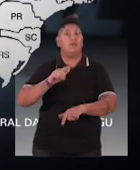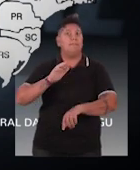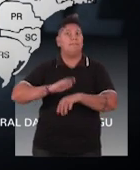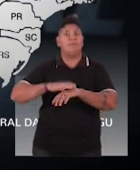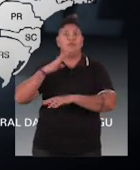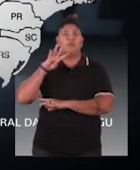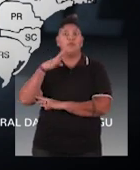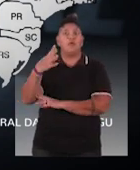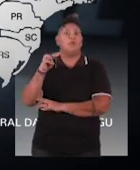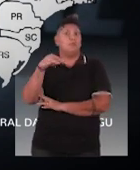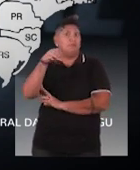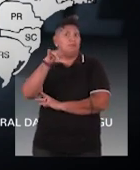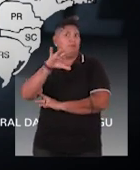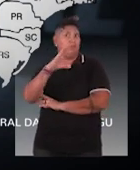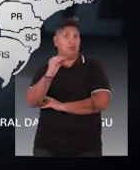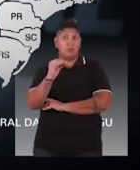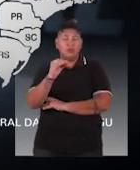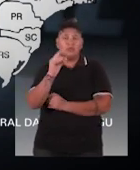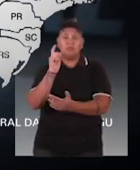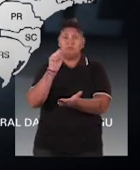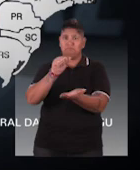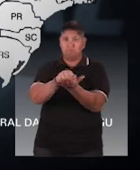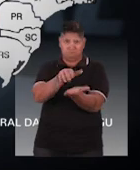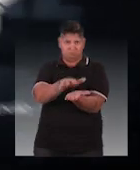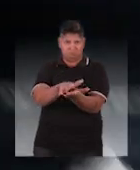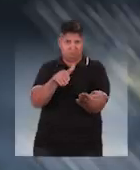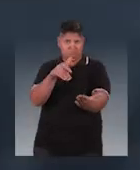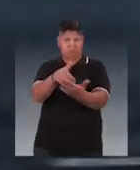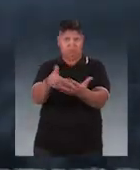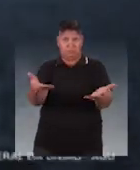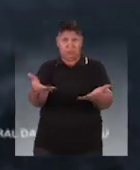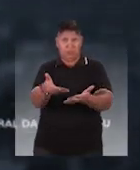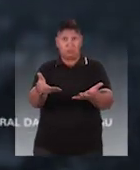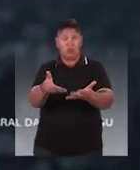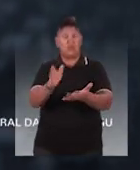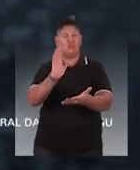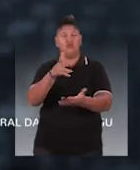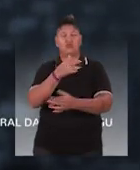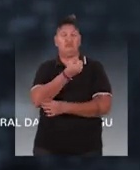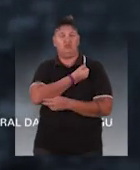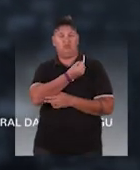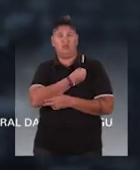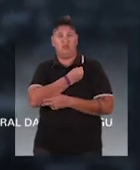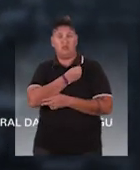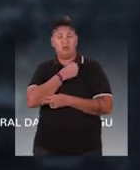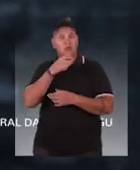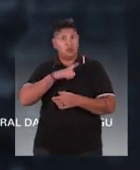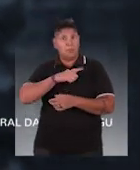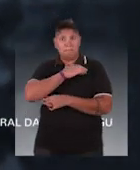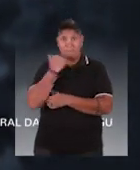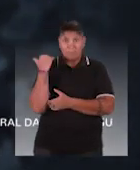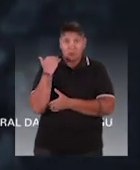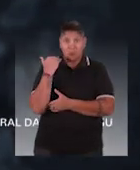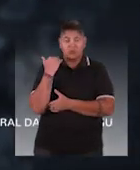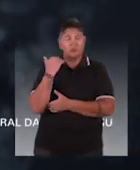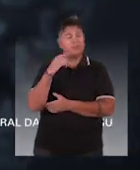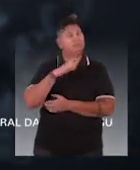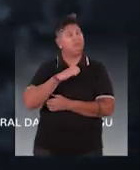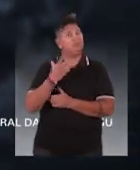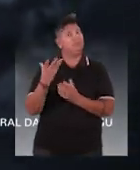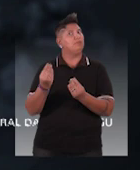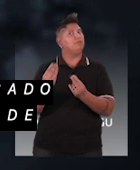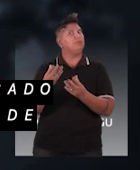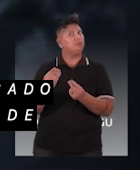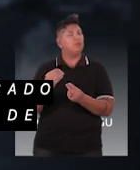São mais de 4 milhões de registros até agora. Já o número de mortes acidentárias ultrapassa 17 mil